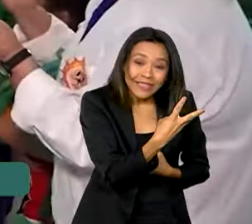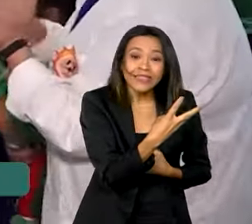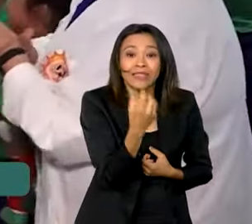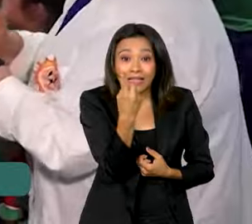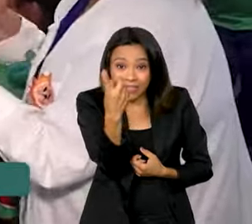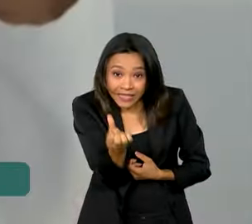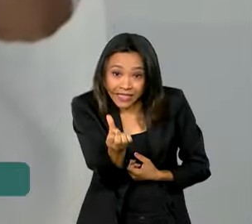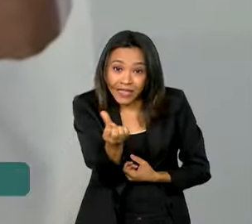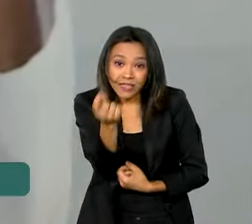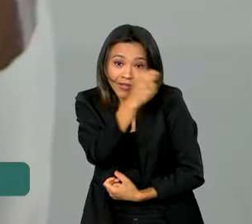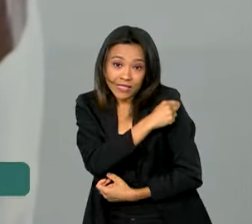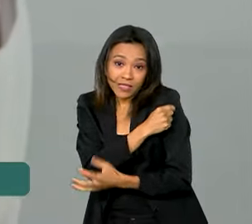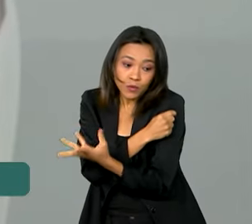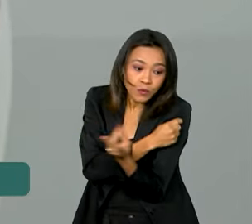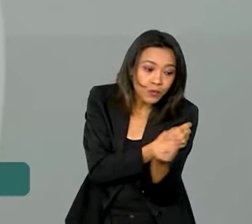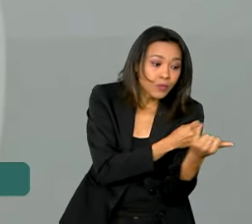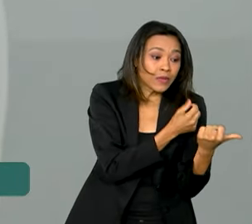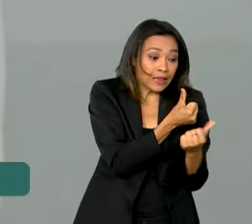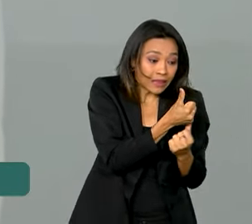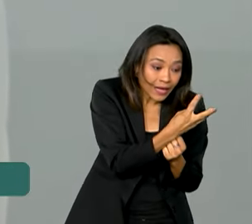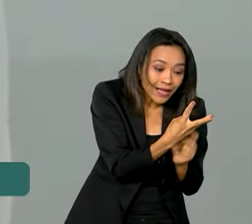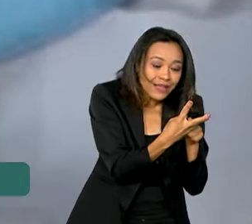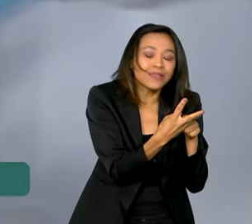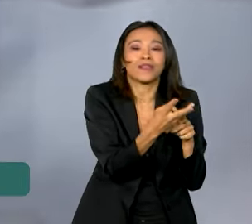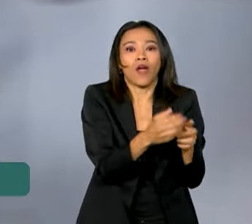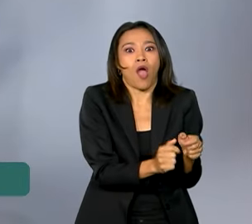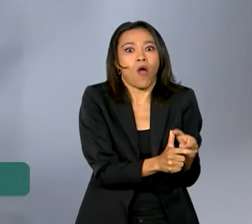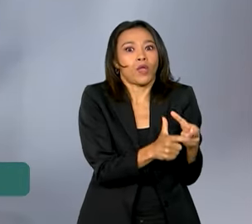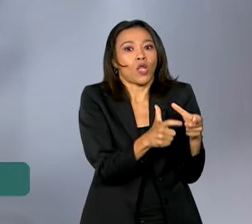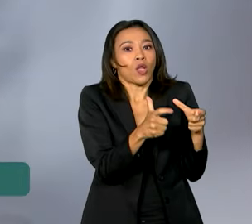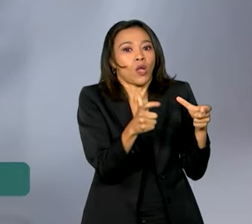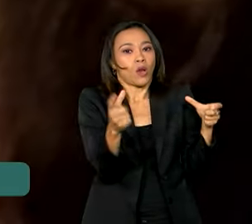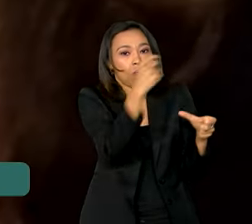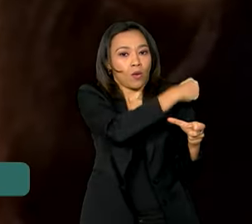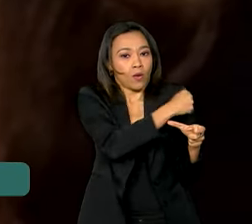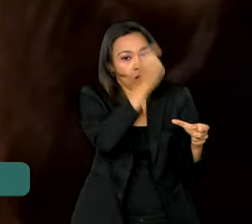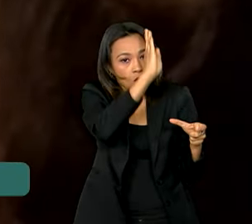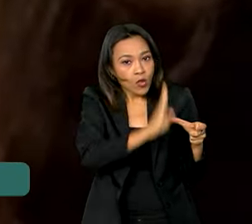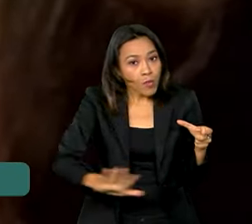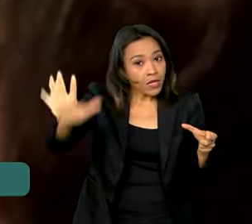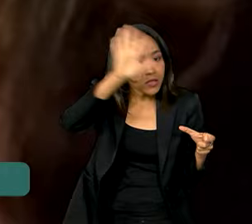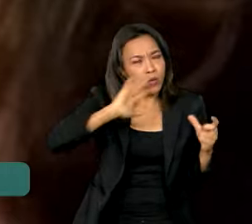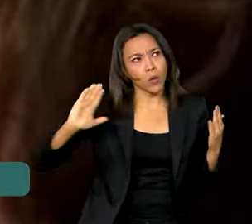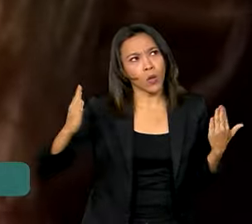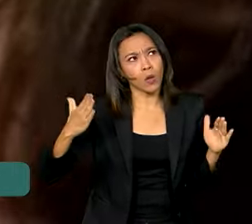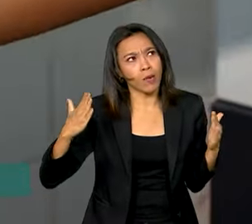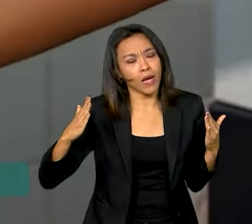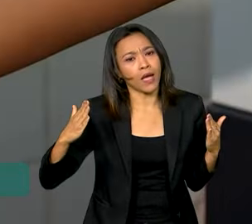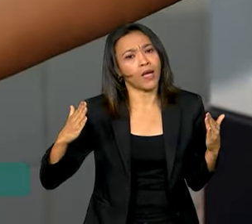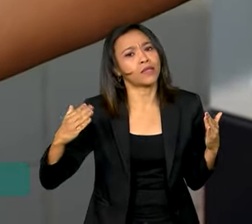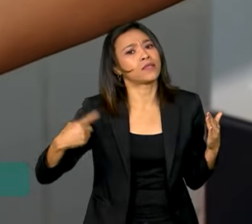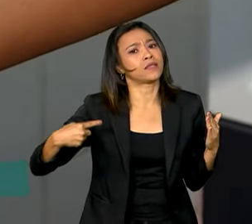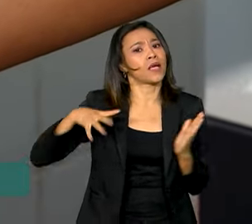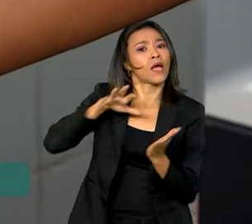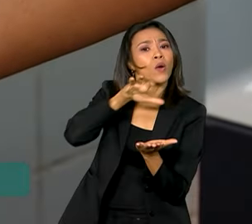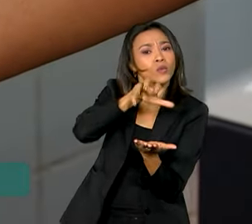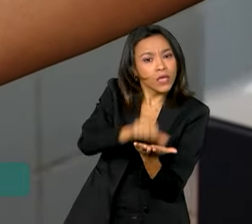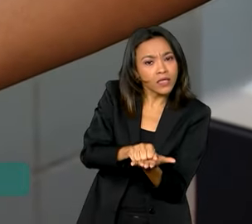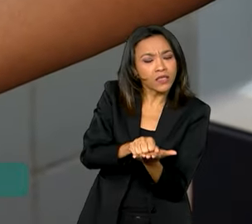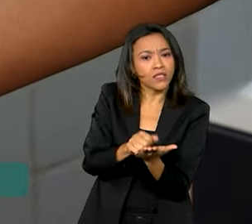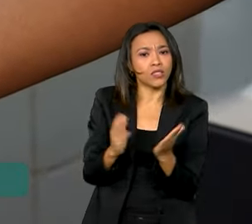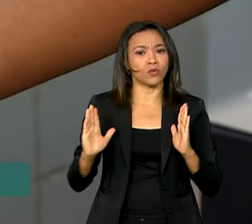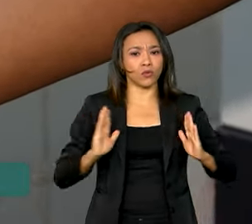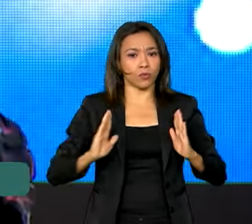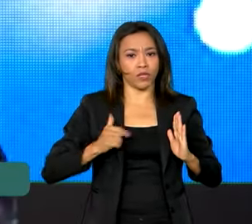infantil apresentaram aumento das suas coberturas vacinais em todo o Brasil, se comparadas às coberturas registradas em